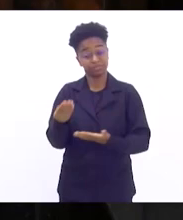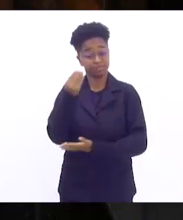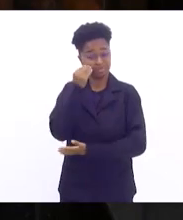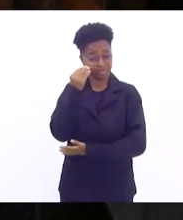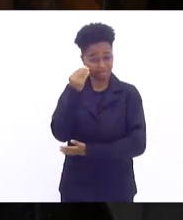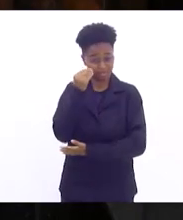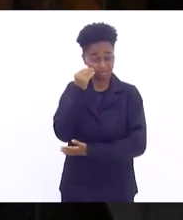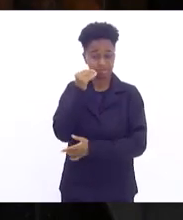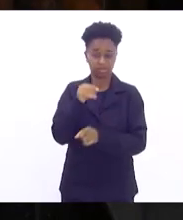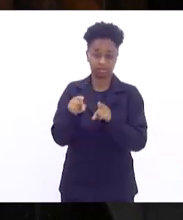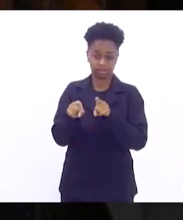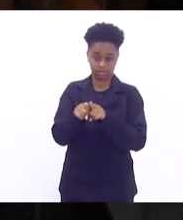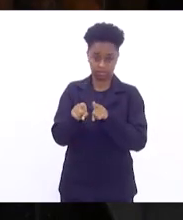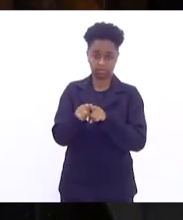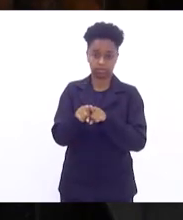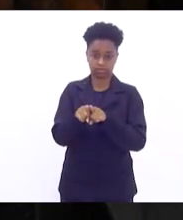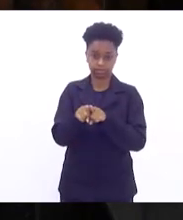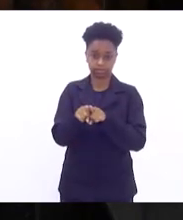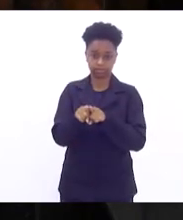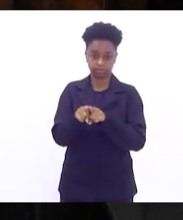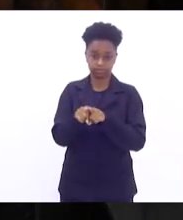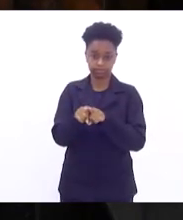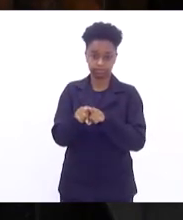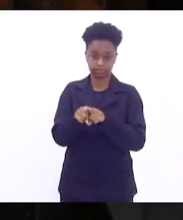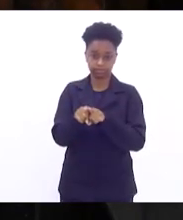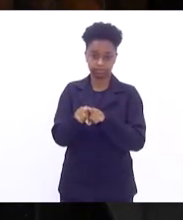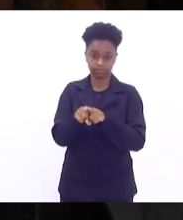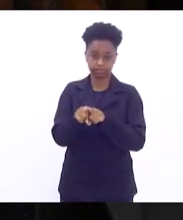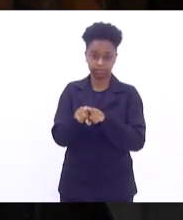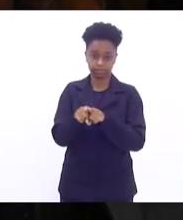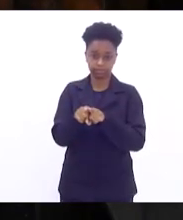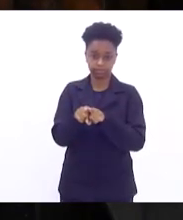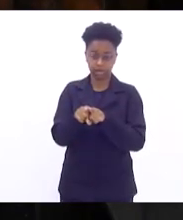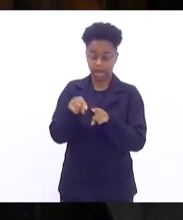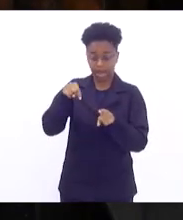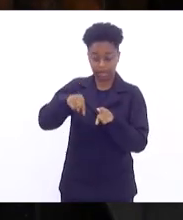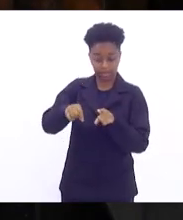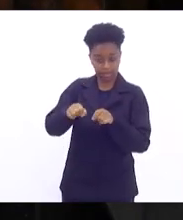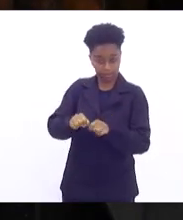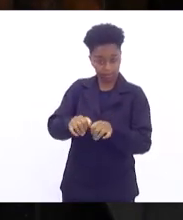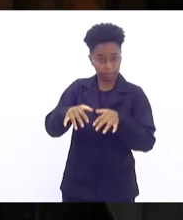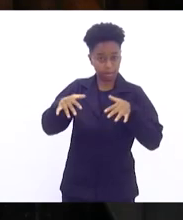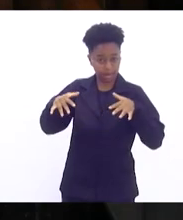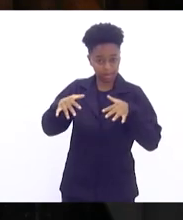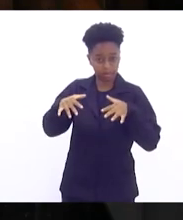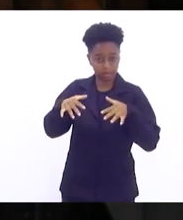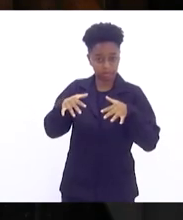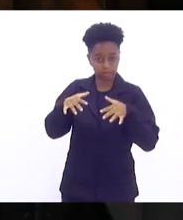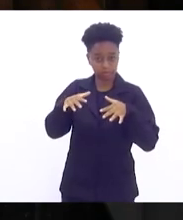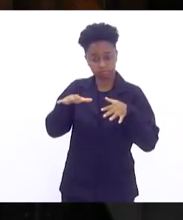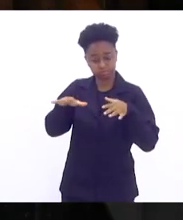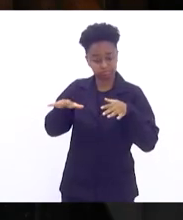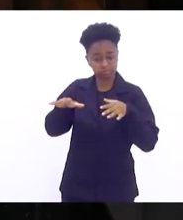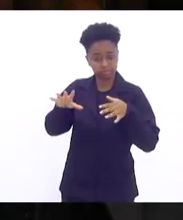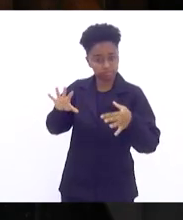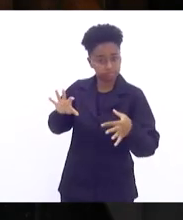possível também agregar o parlamento nesses objetivos